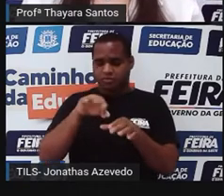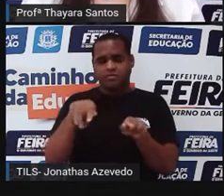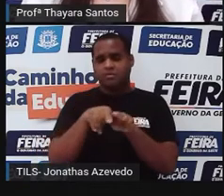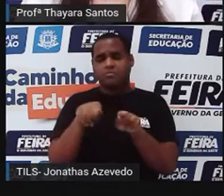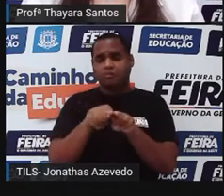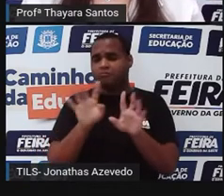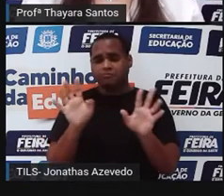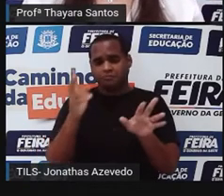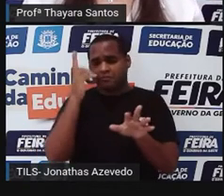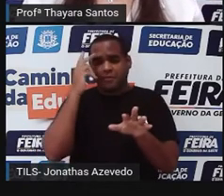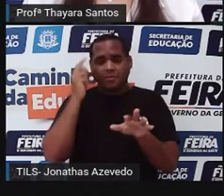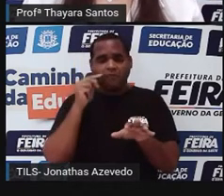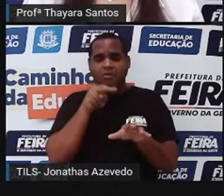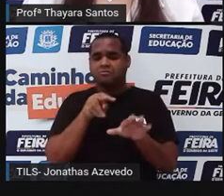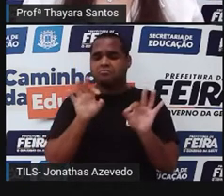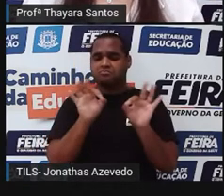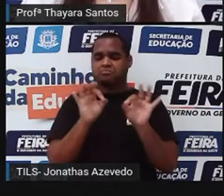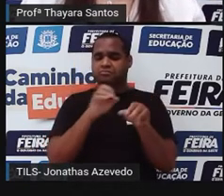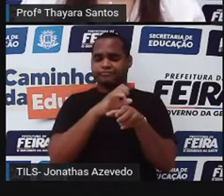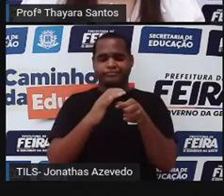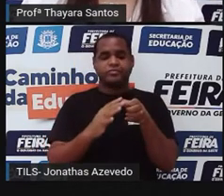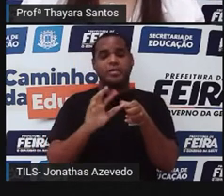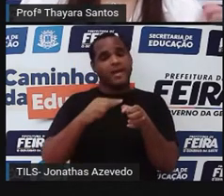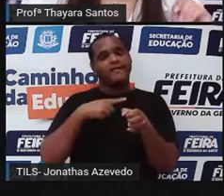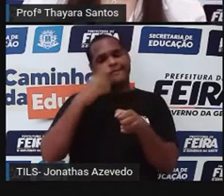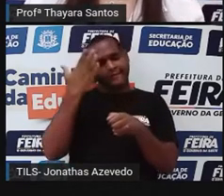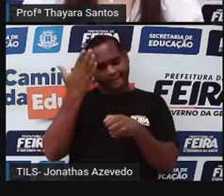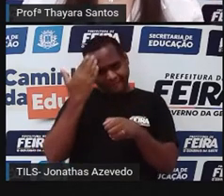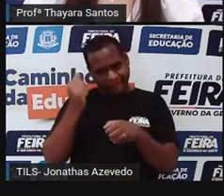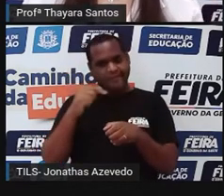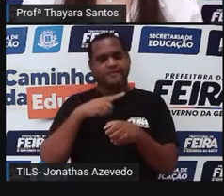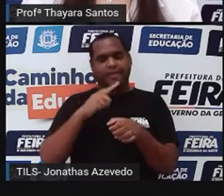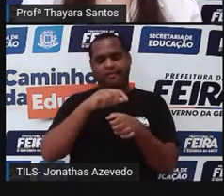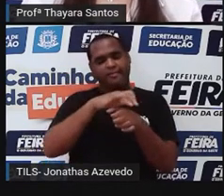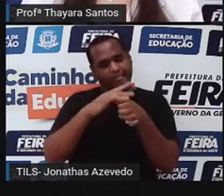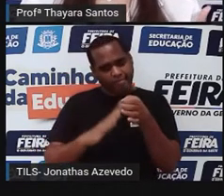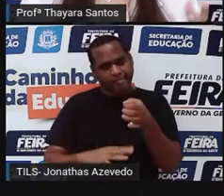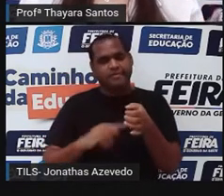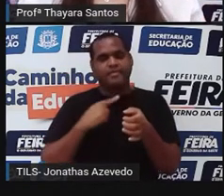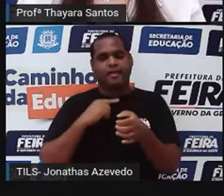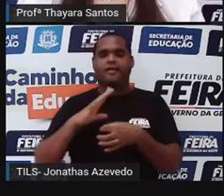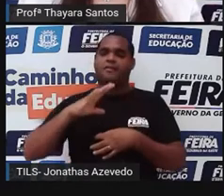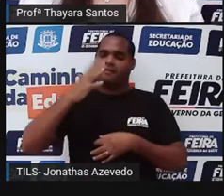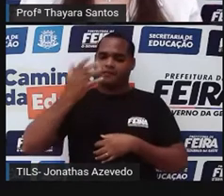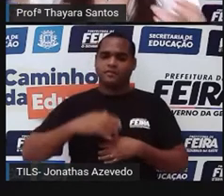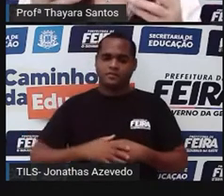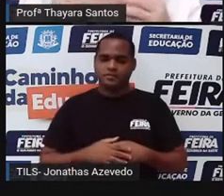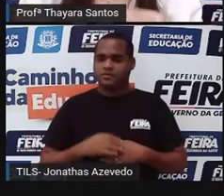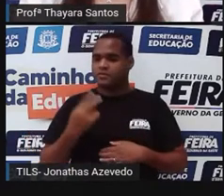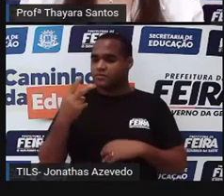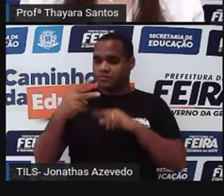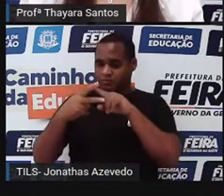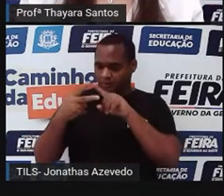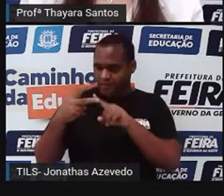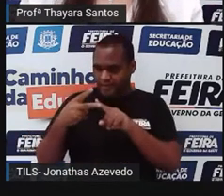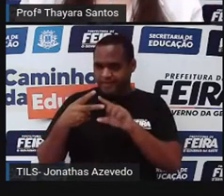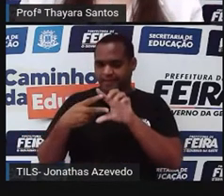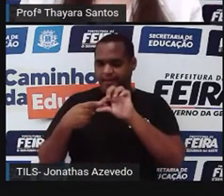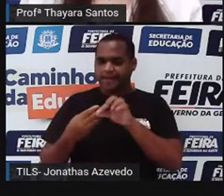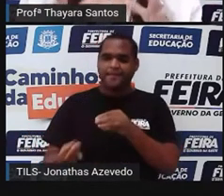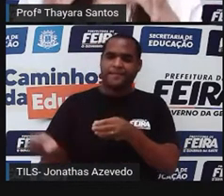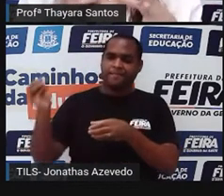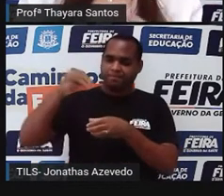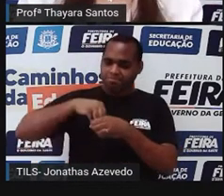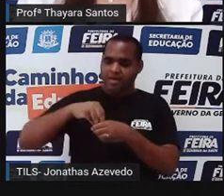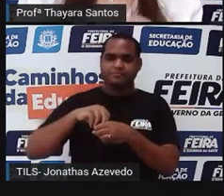a gente não ia observar nada disso acontecendo. Mas a gente sabe que não é o que acontece. Então, duas coisas não conseguem ocupar o